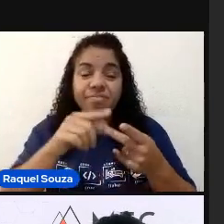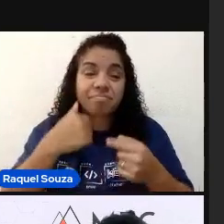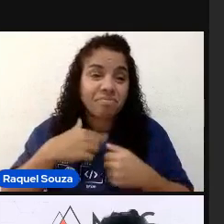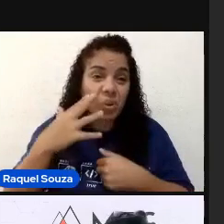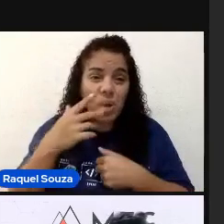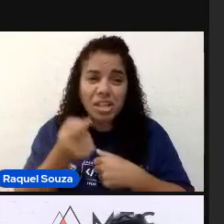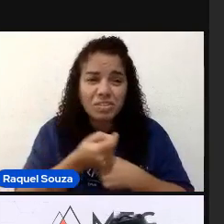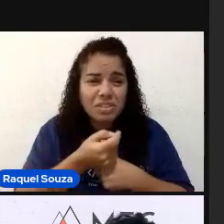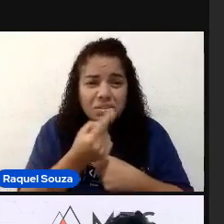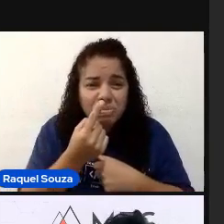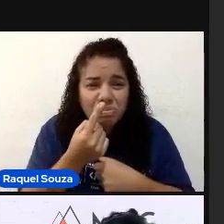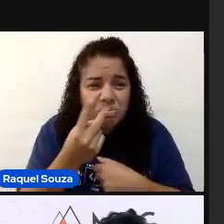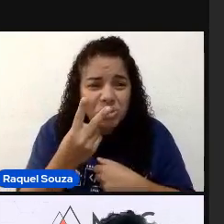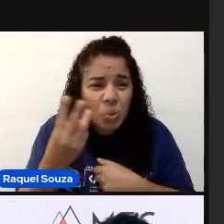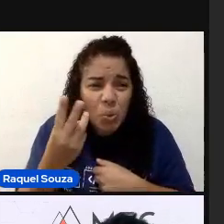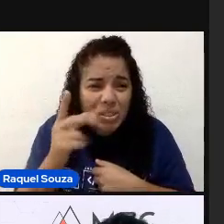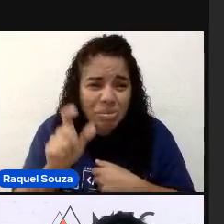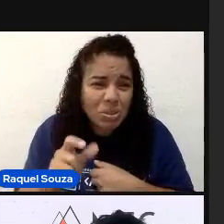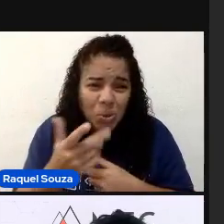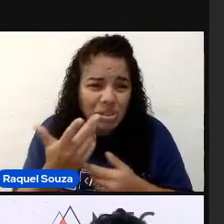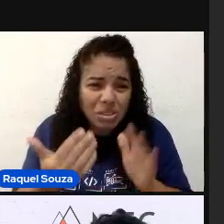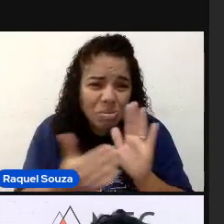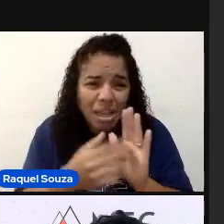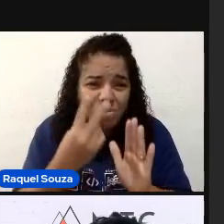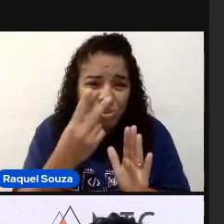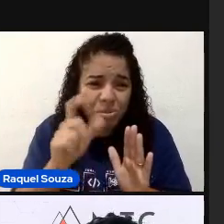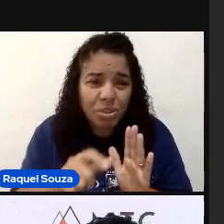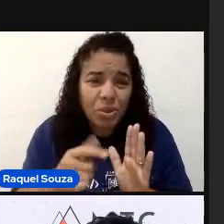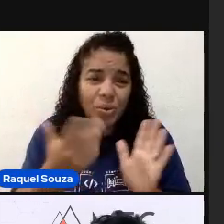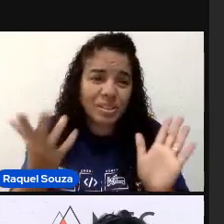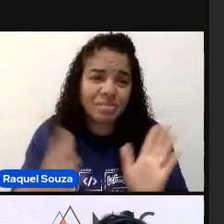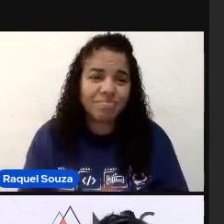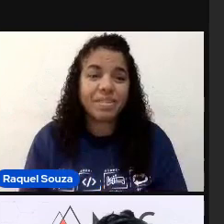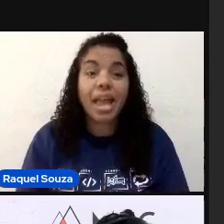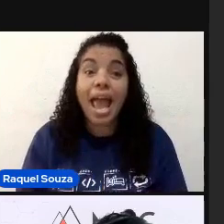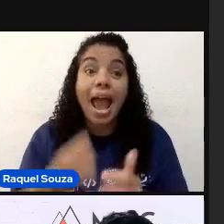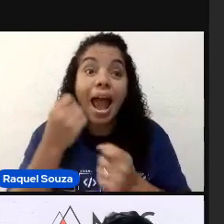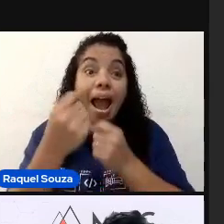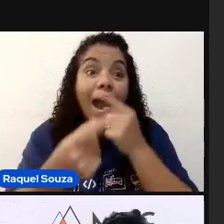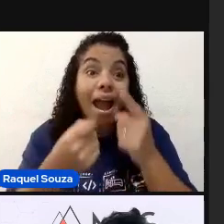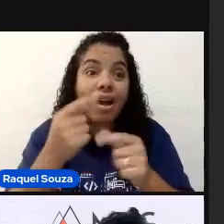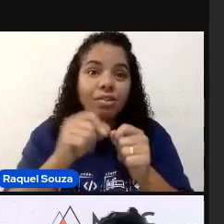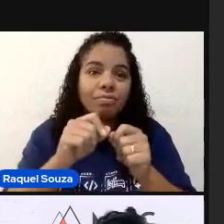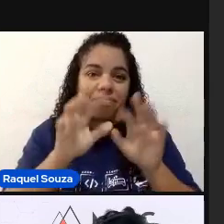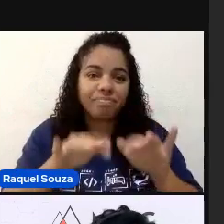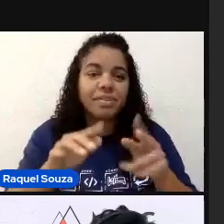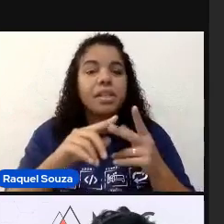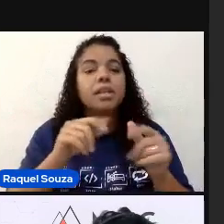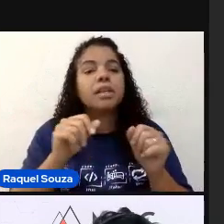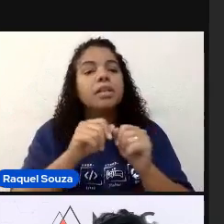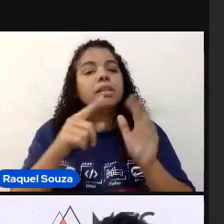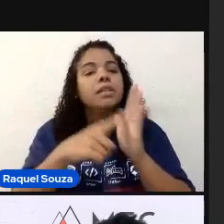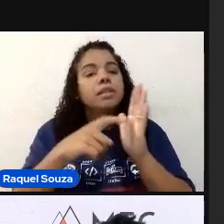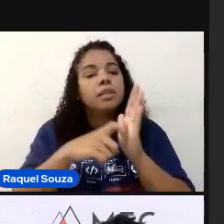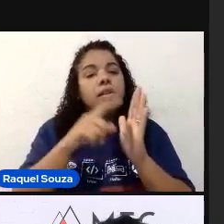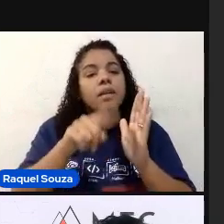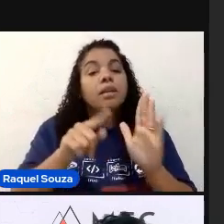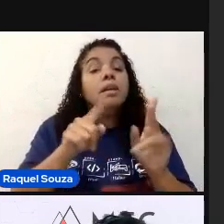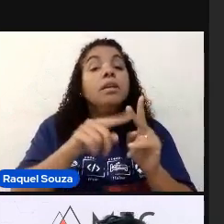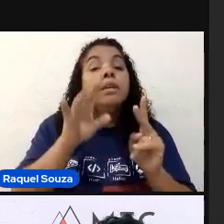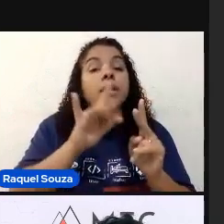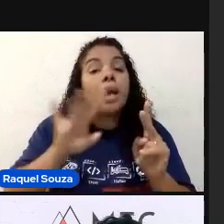duas pessoas. Uma pessoa. Realmente é bem raro. E a execução e o report dos testes...